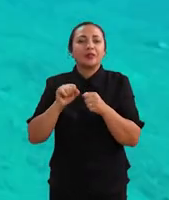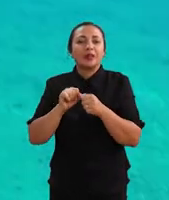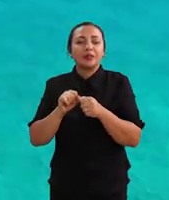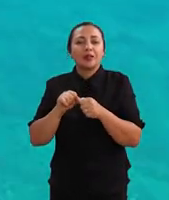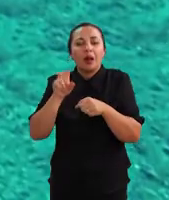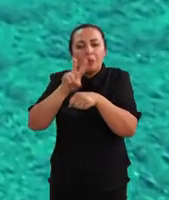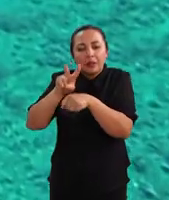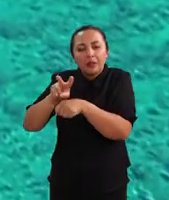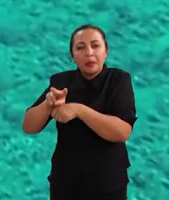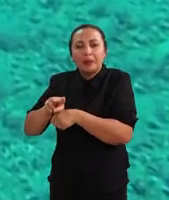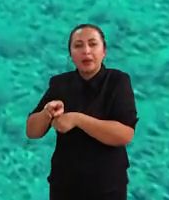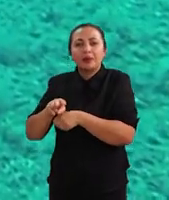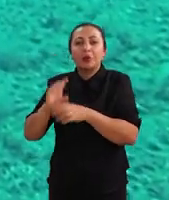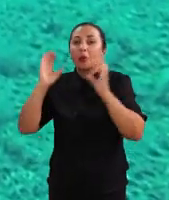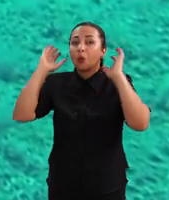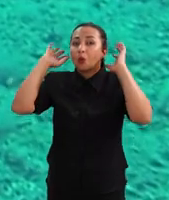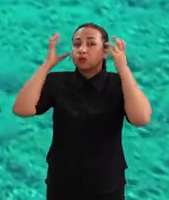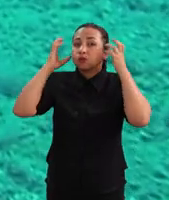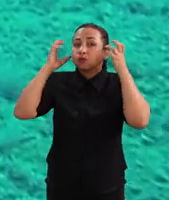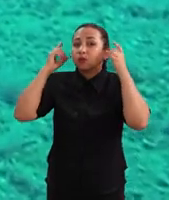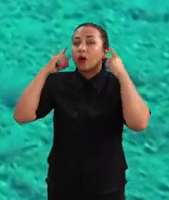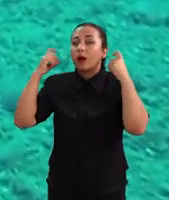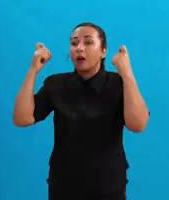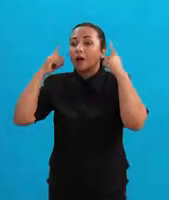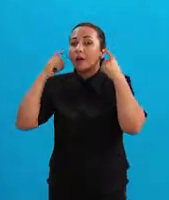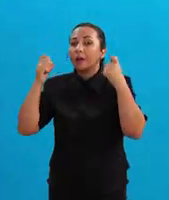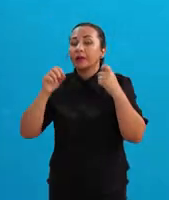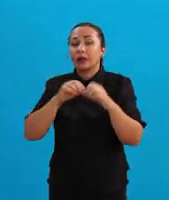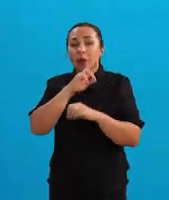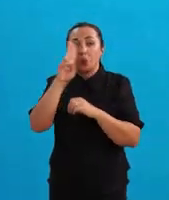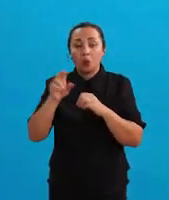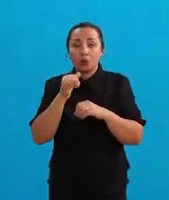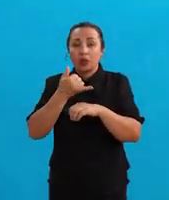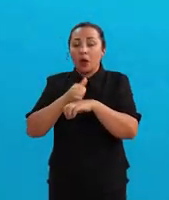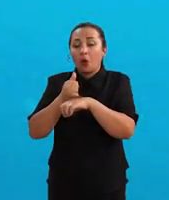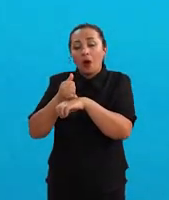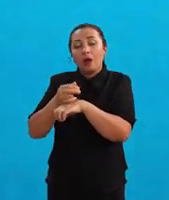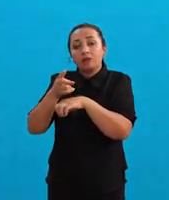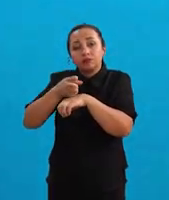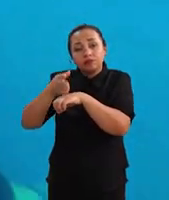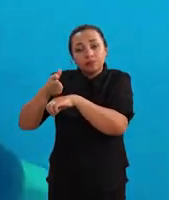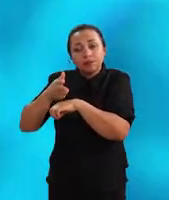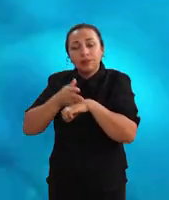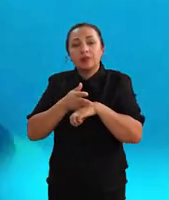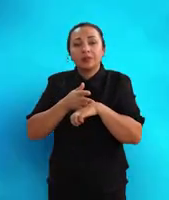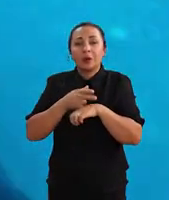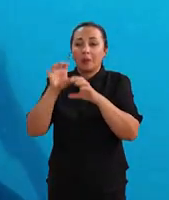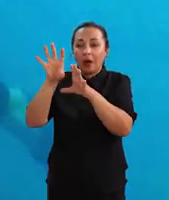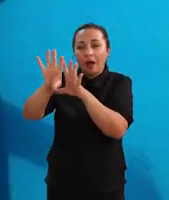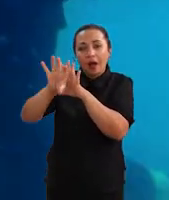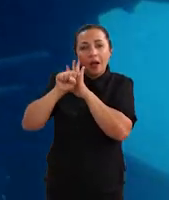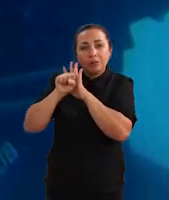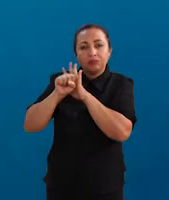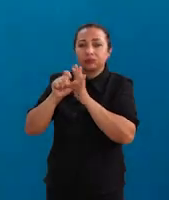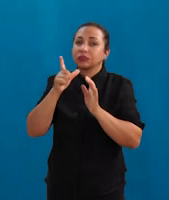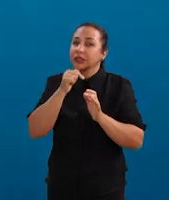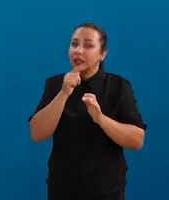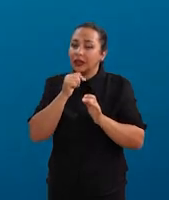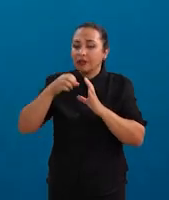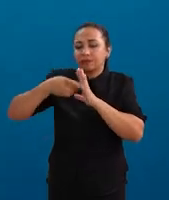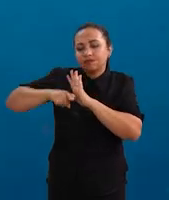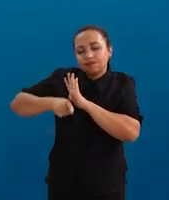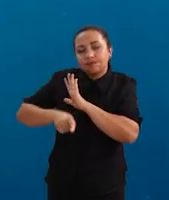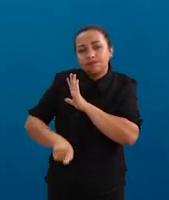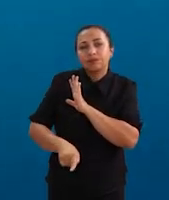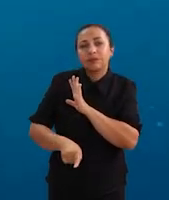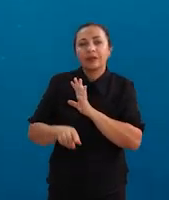acústico passivo, que usamos um gravador que se chama hidrofone, porque ele capta os sons debaixo de água. E que, então, a comunicação